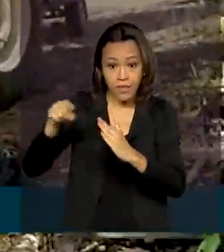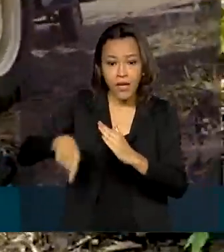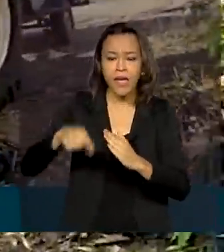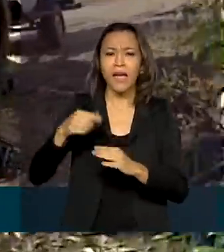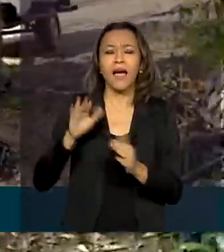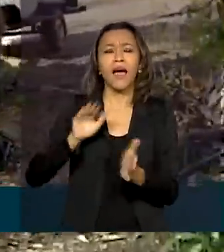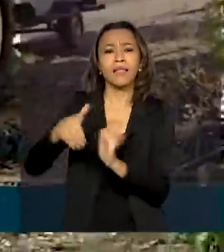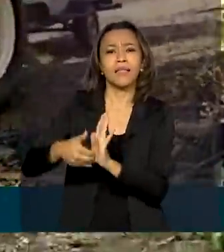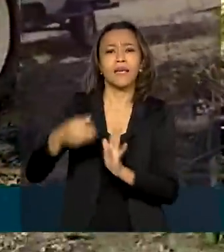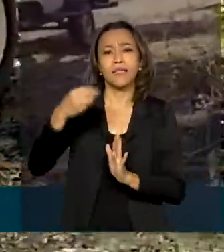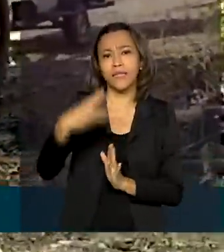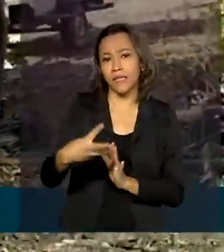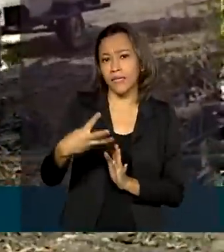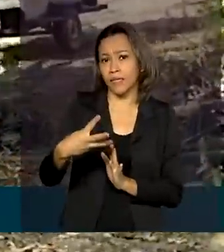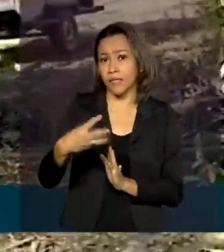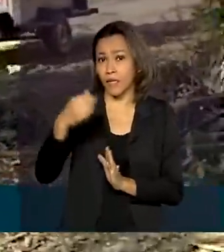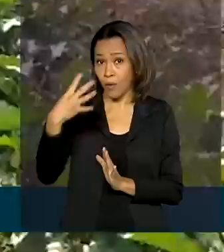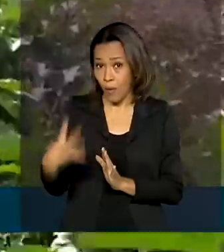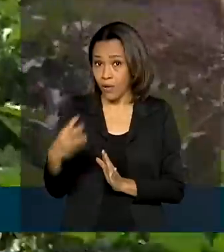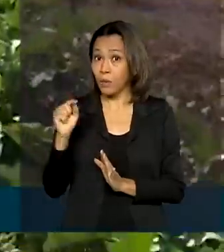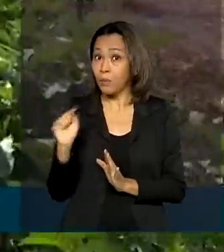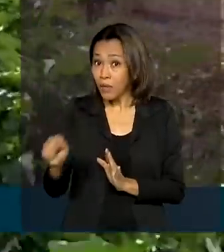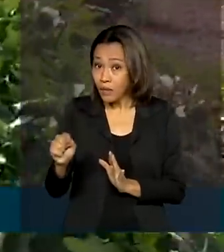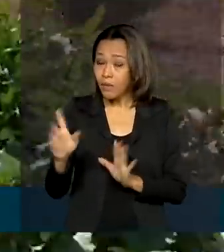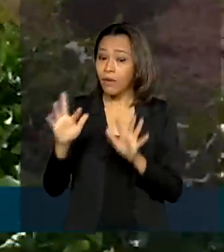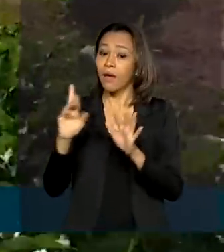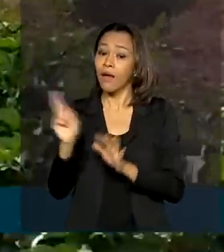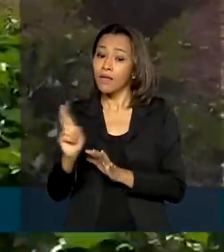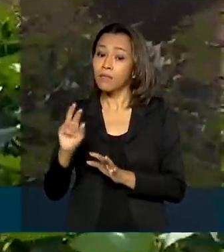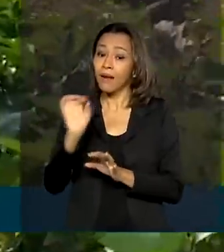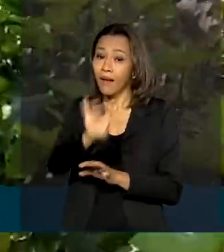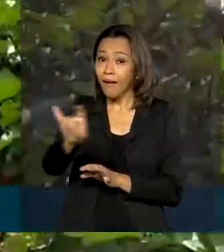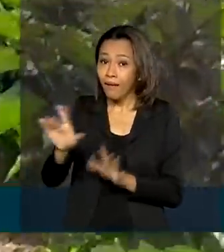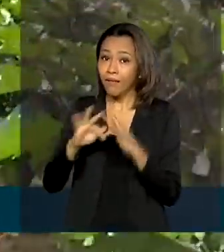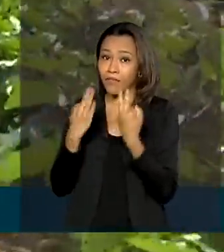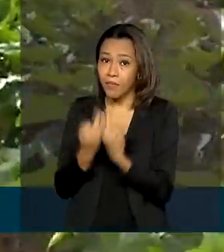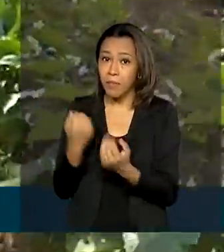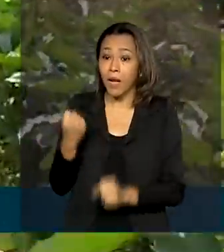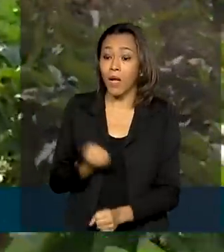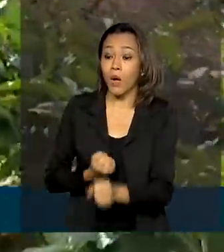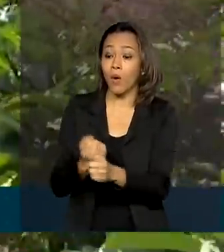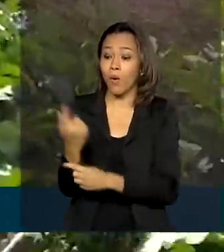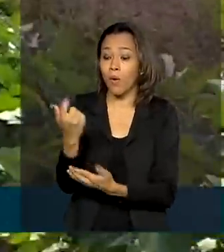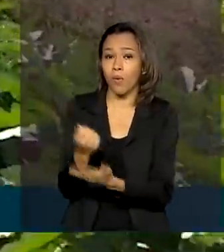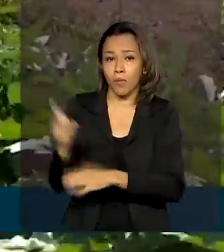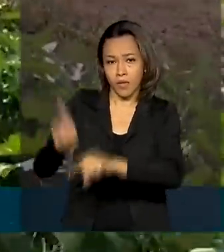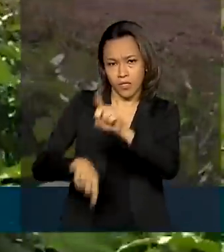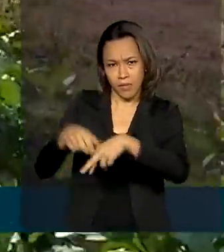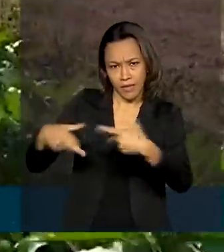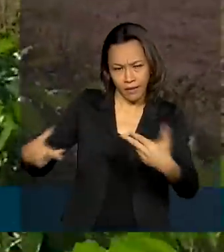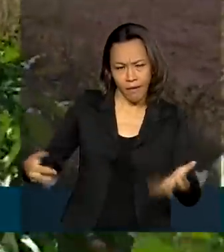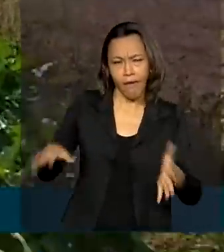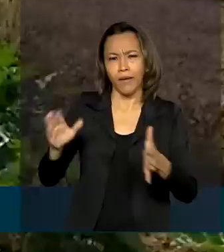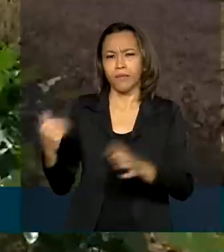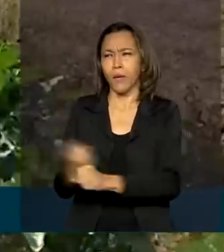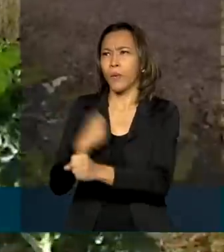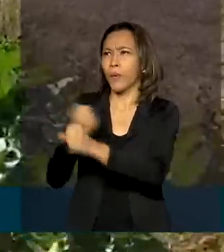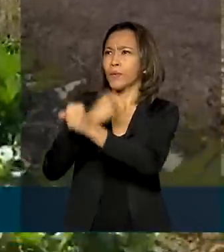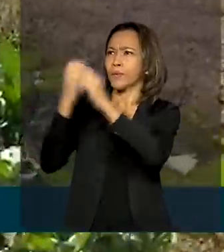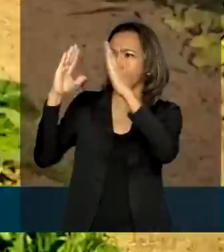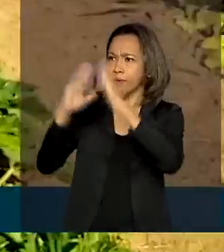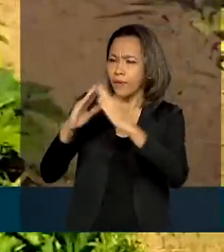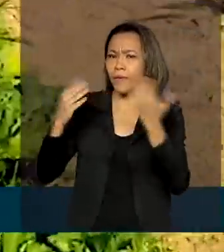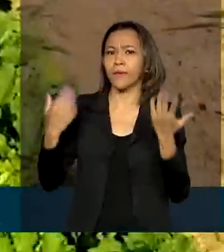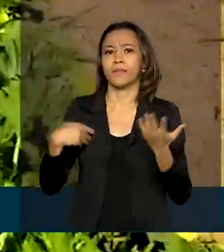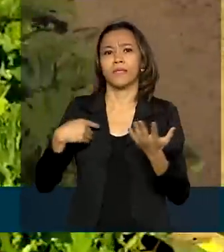de até 34 mil reais por assentado para a compra de materiais de construção e pagamento de serviços de engenharia e mão de